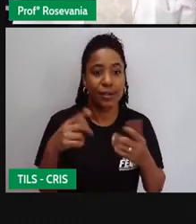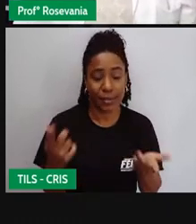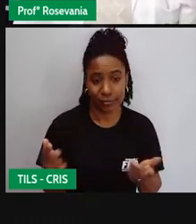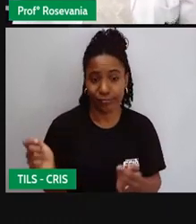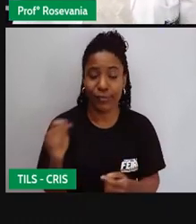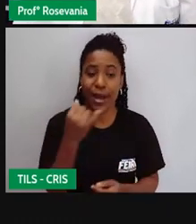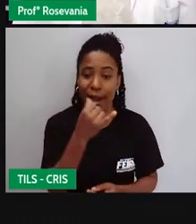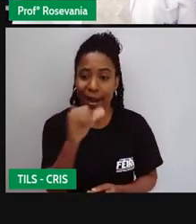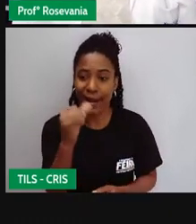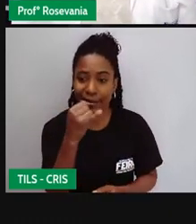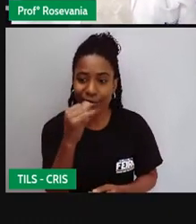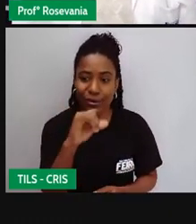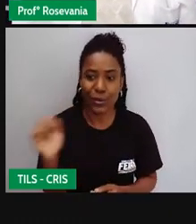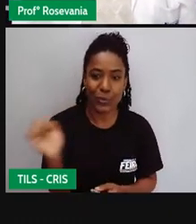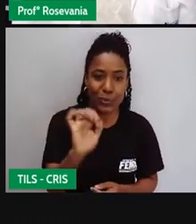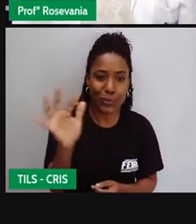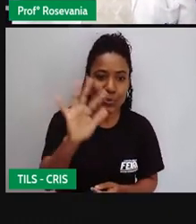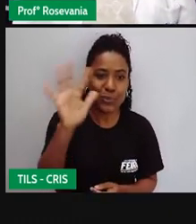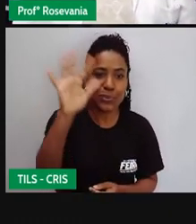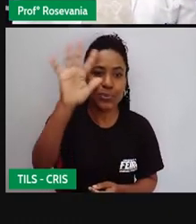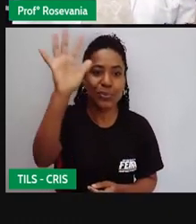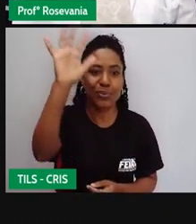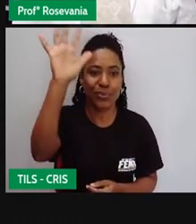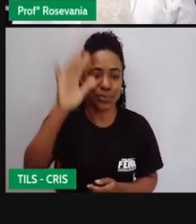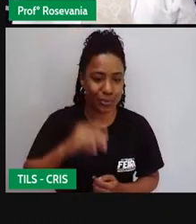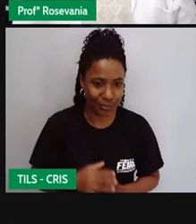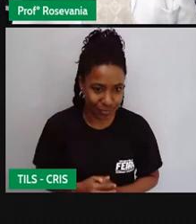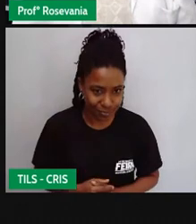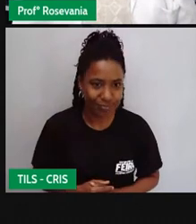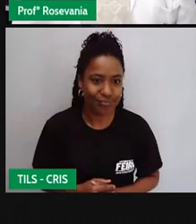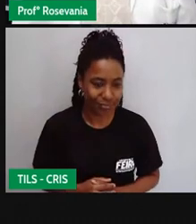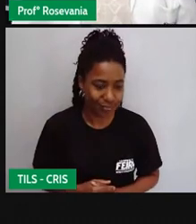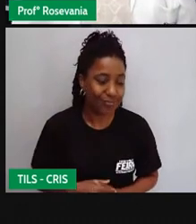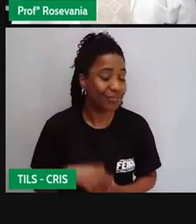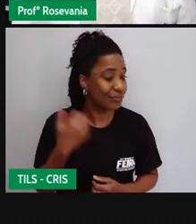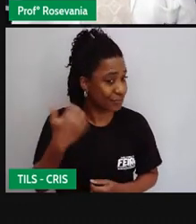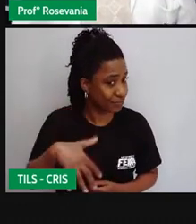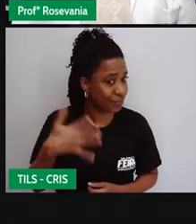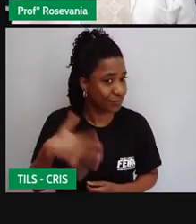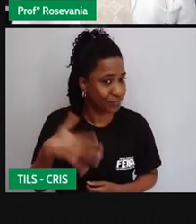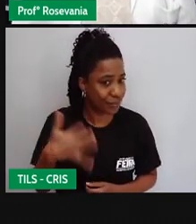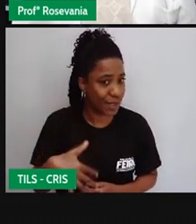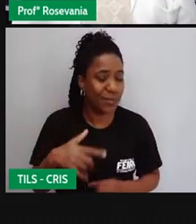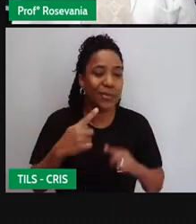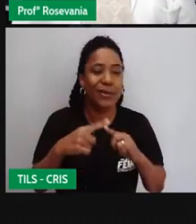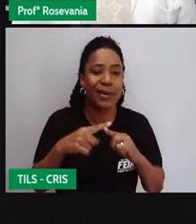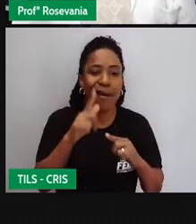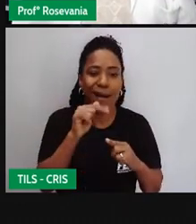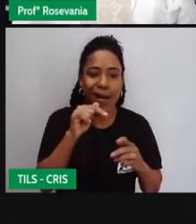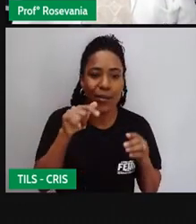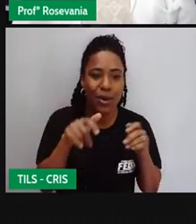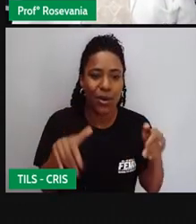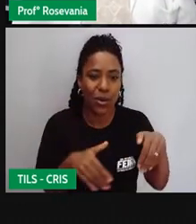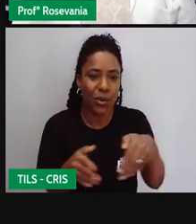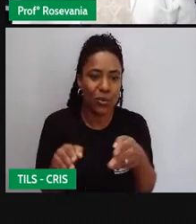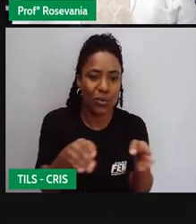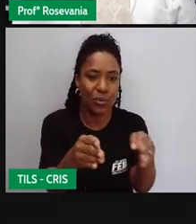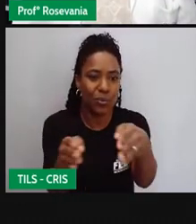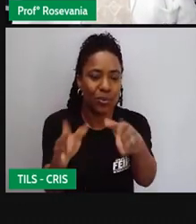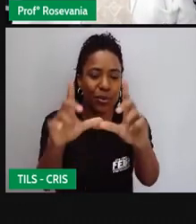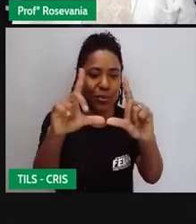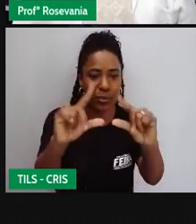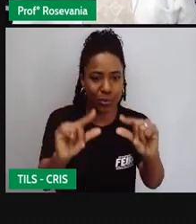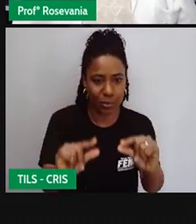conta de luz, a gente observa, por conta de que os reservatórios eles estão baixos, isso é uma característica, então, eu coloquei aqui só da